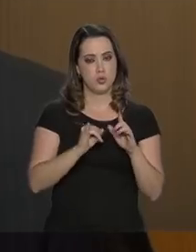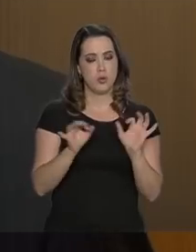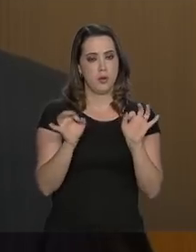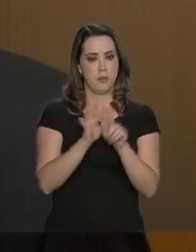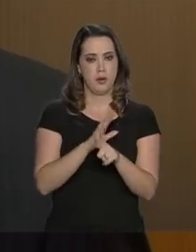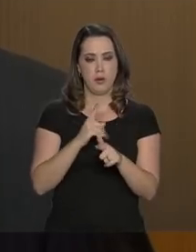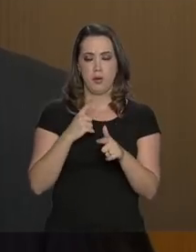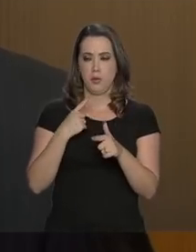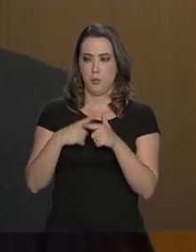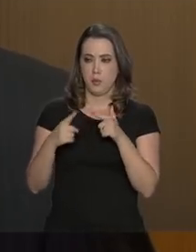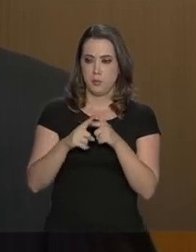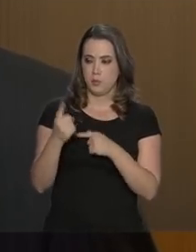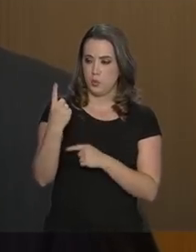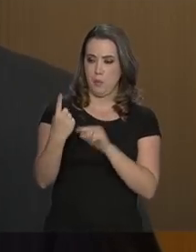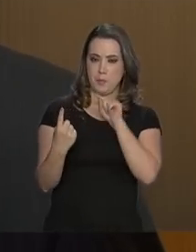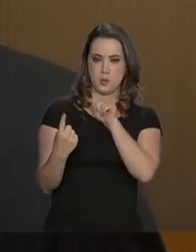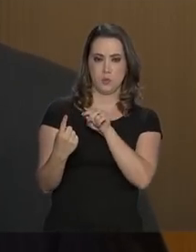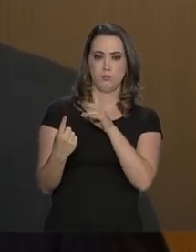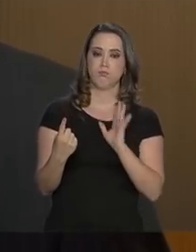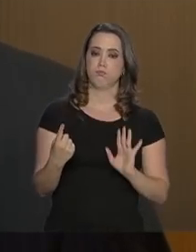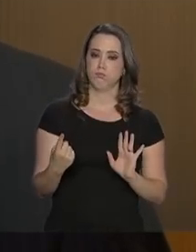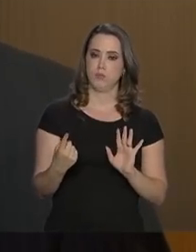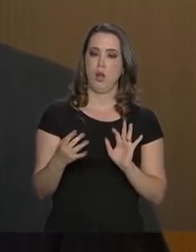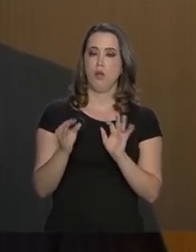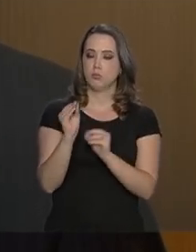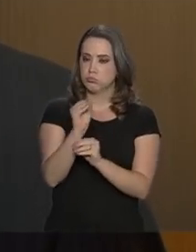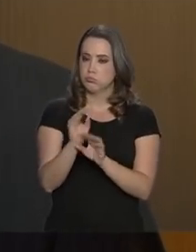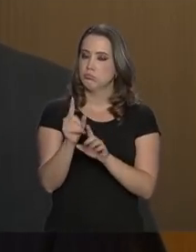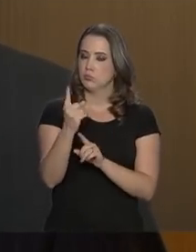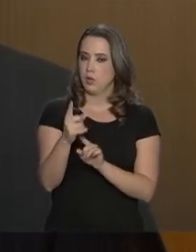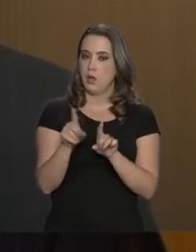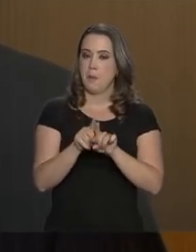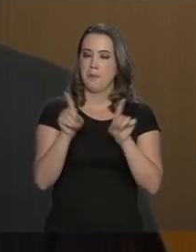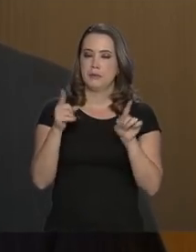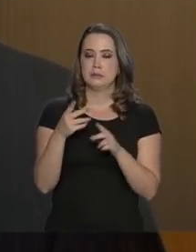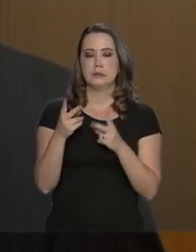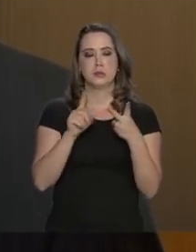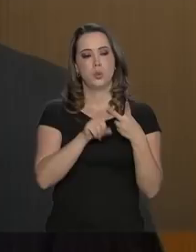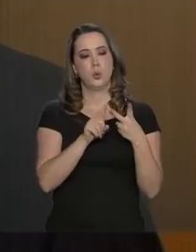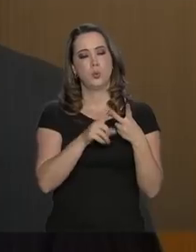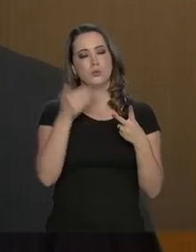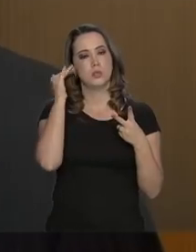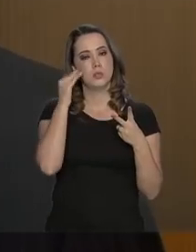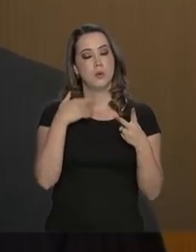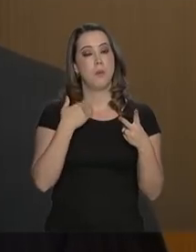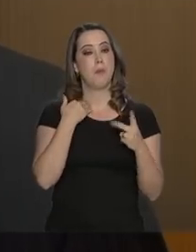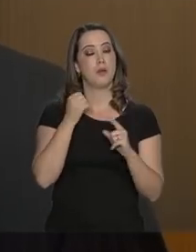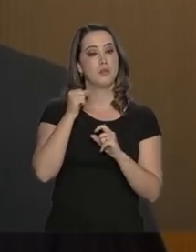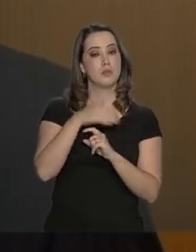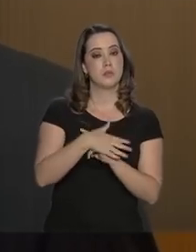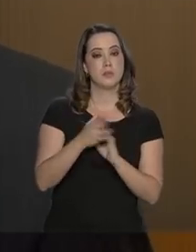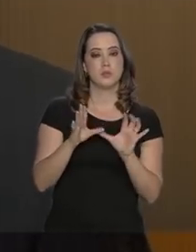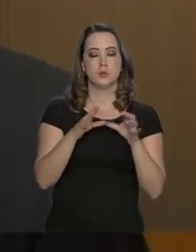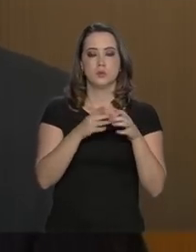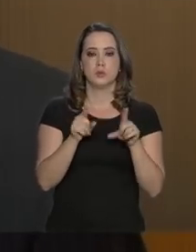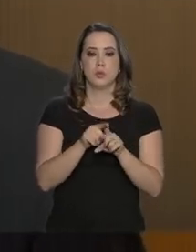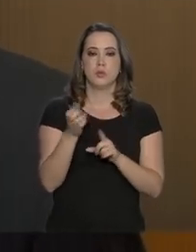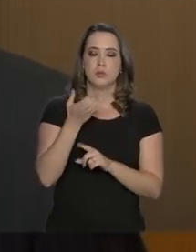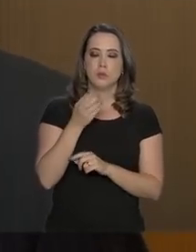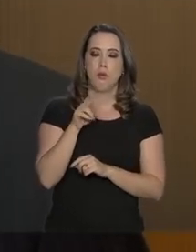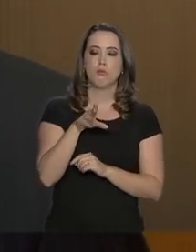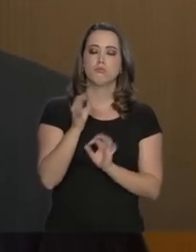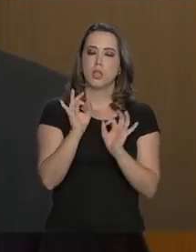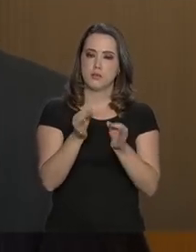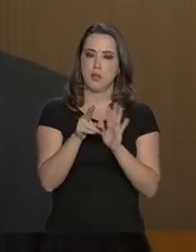a situação daquele cliente. É uma possibilidade. A segunda é, a partir do entendimento no Banco Central do nosso departamento de que aquilo está